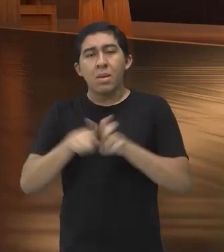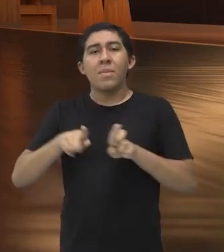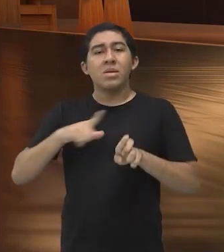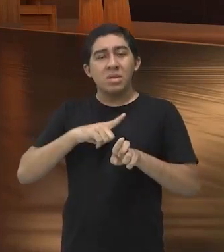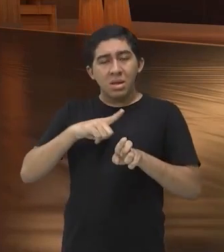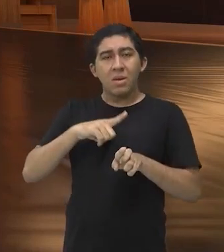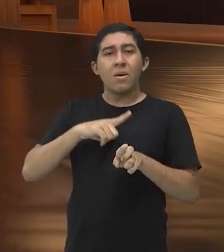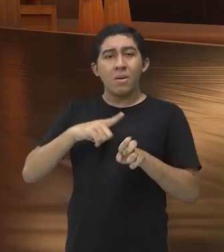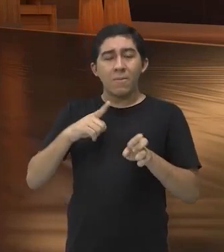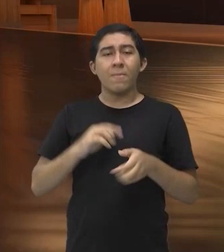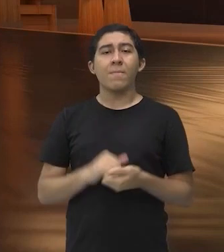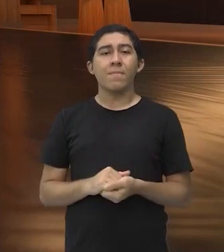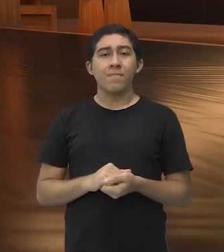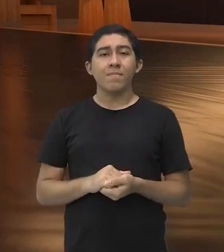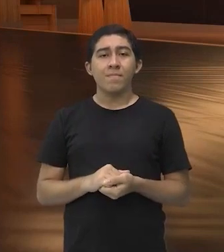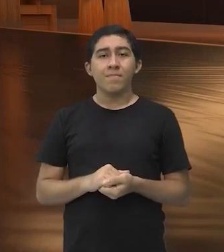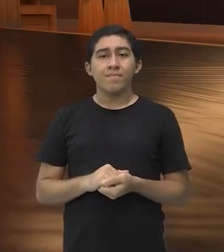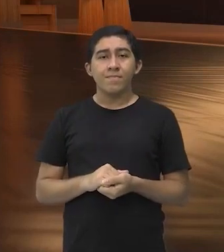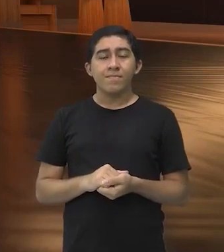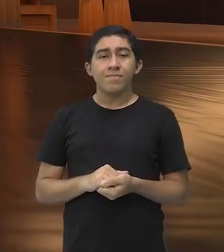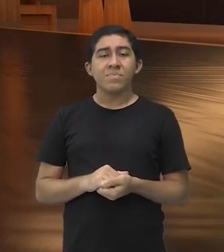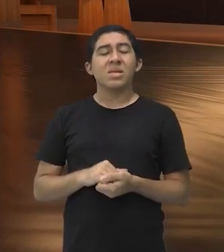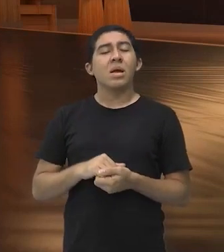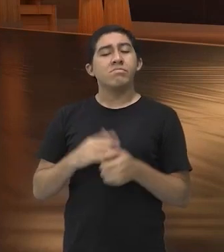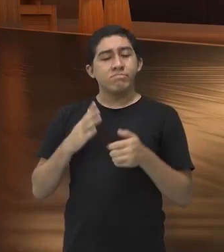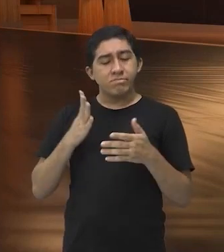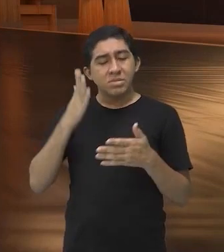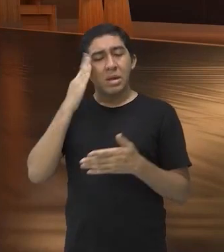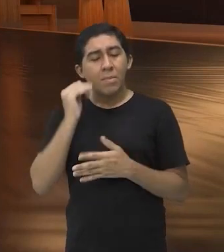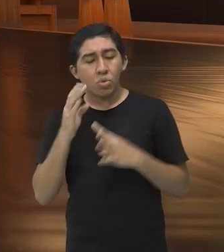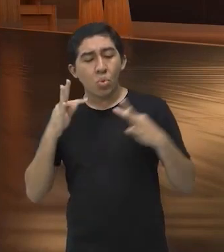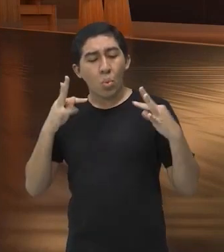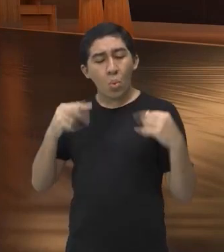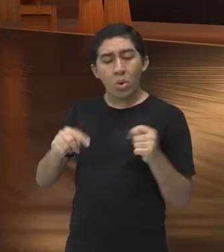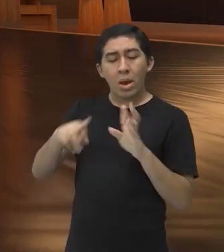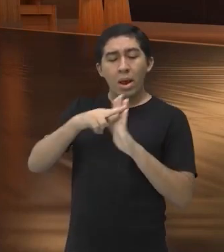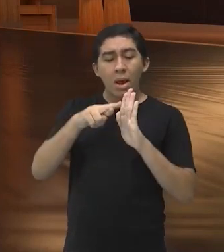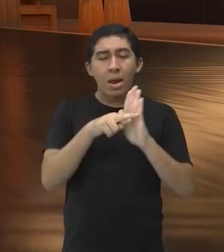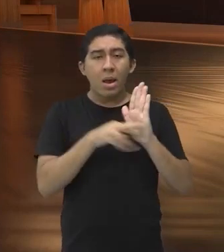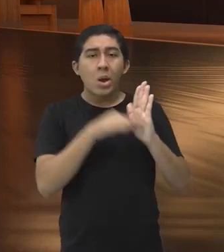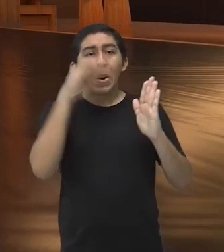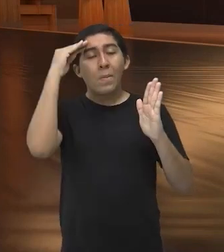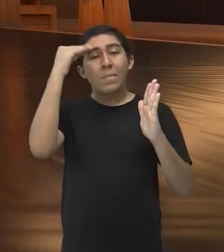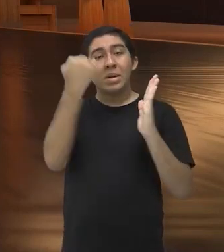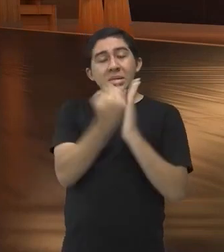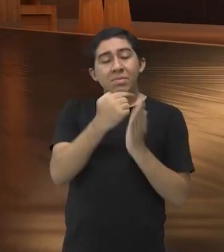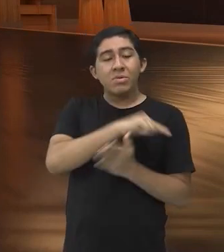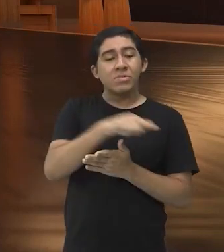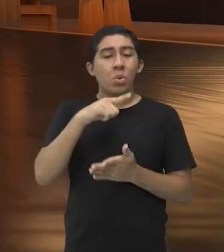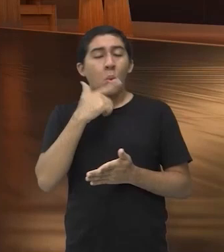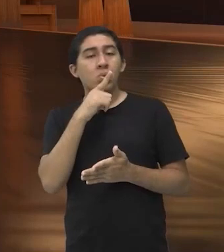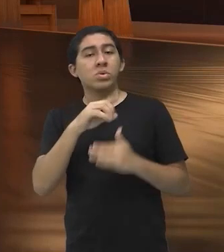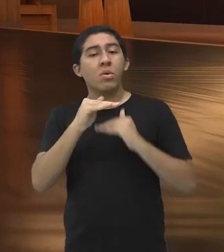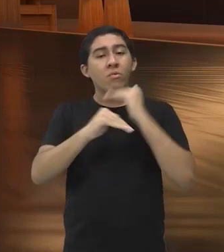comprometido, ter todo um padrão de atleta para que você consiga, aos poucos, evoluir e, quem sabe, chegar ao